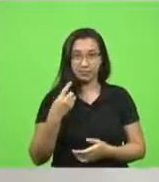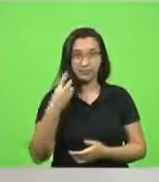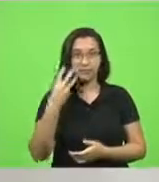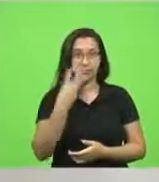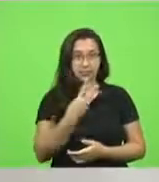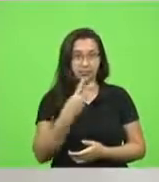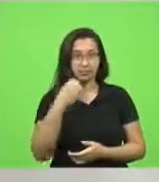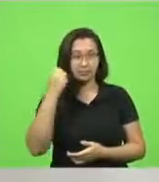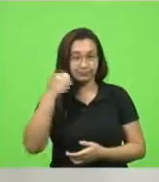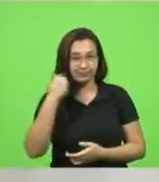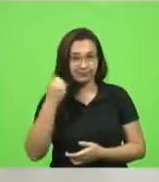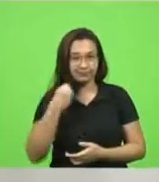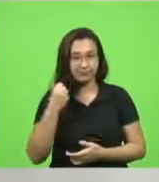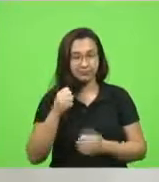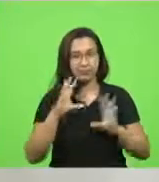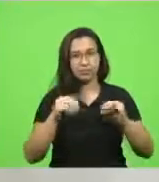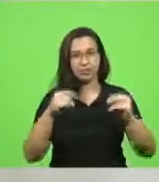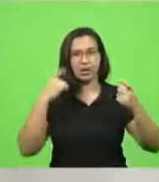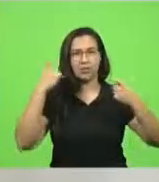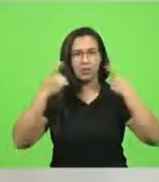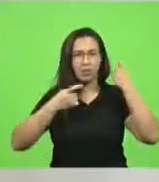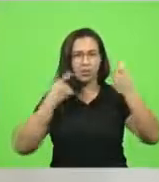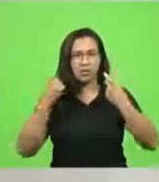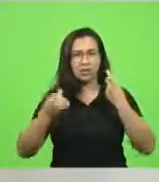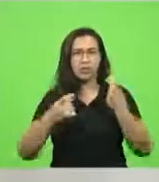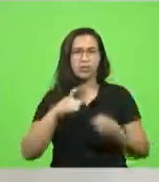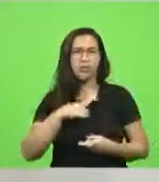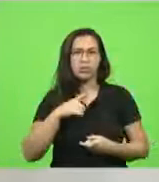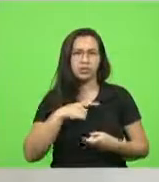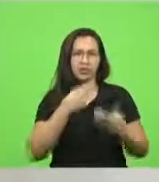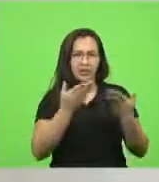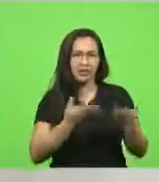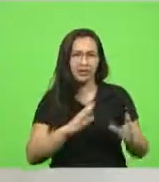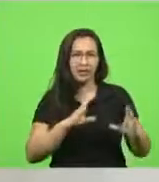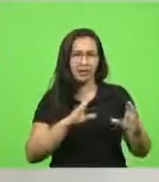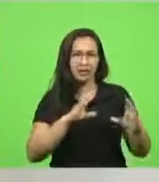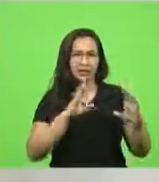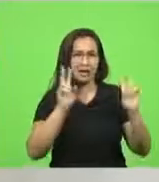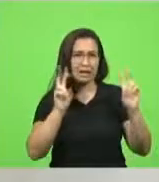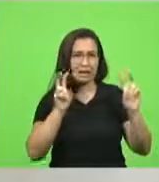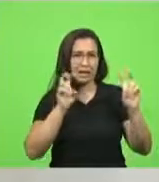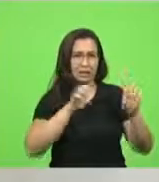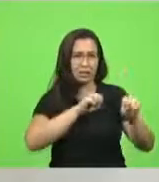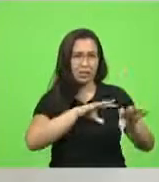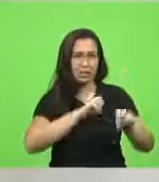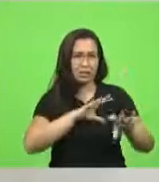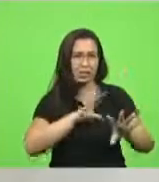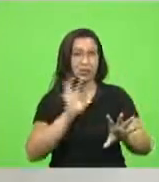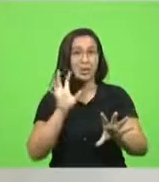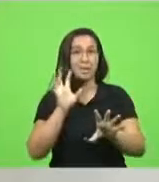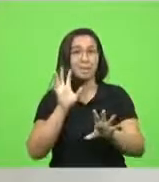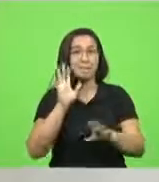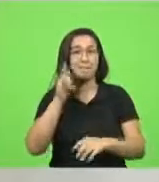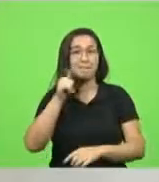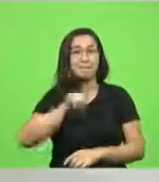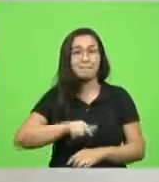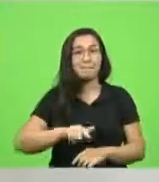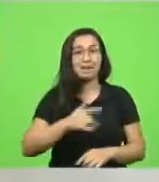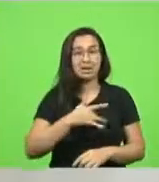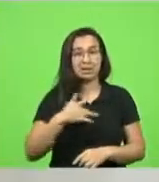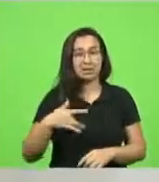que toda essa preocupação que vem da educação, que se somou à saúde, mas que é preocupação com